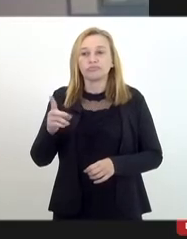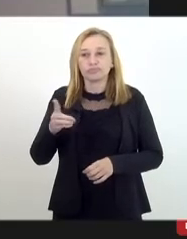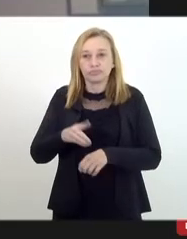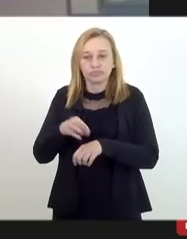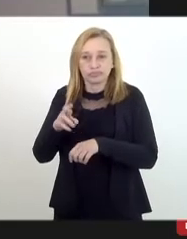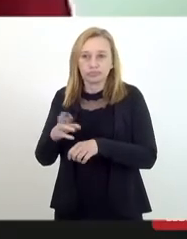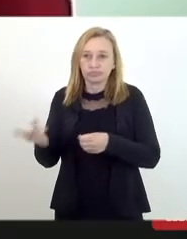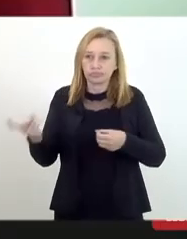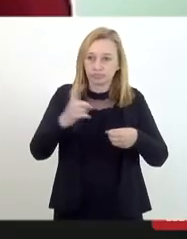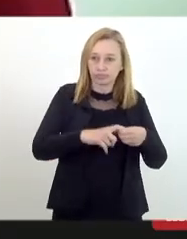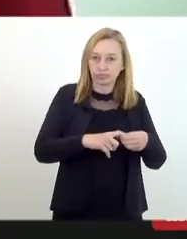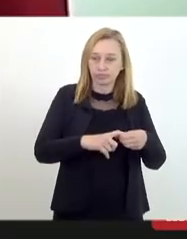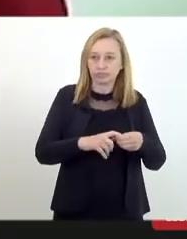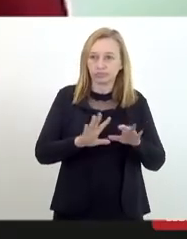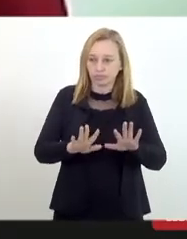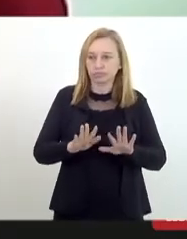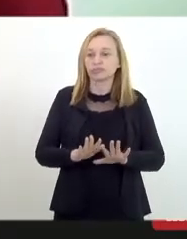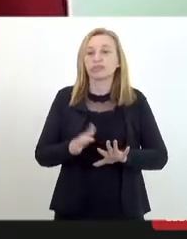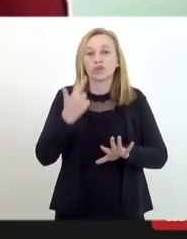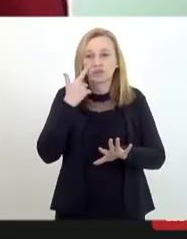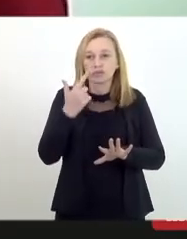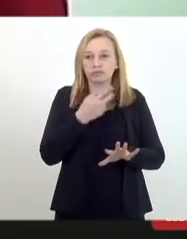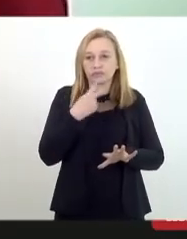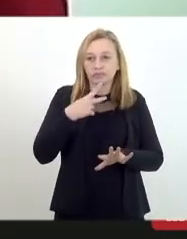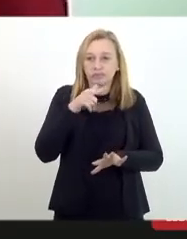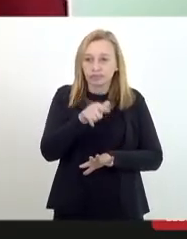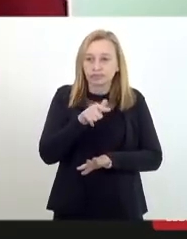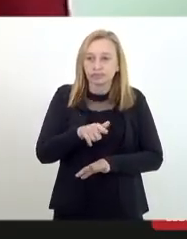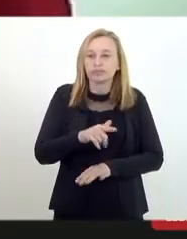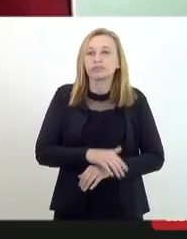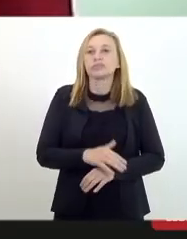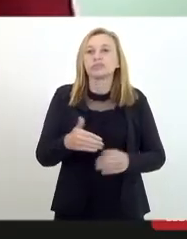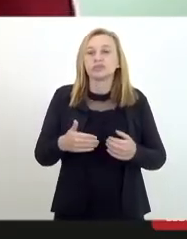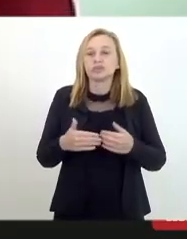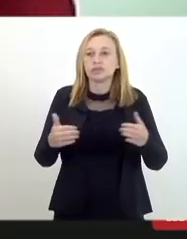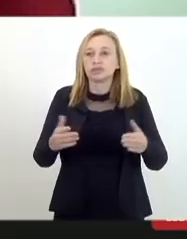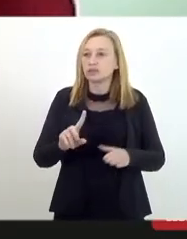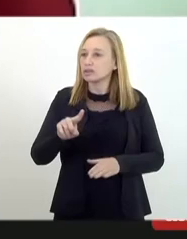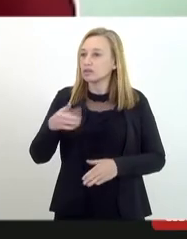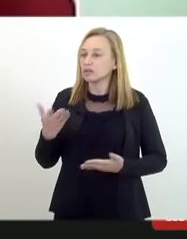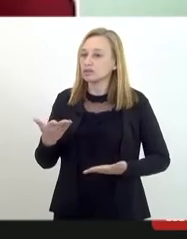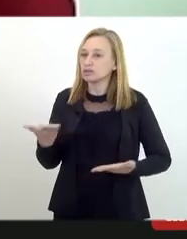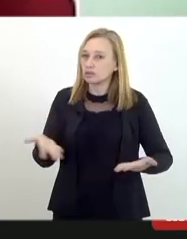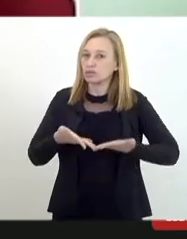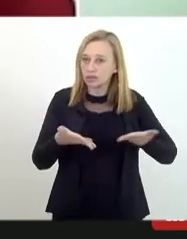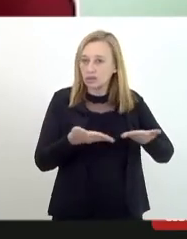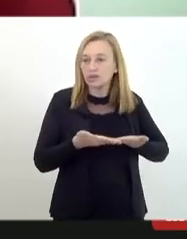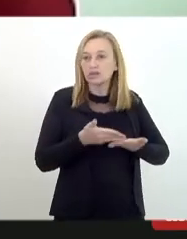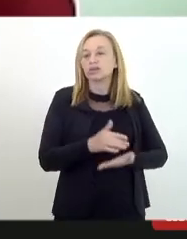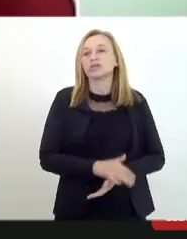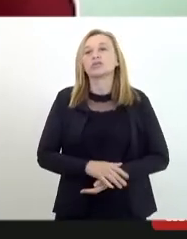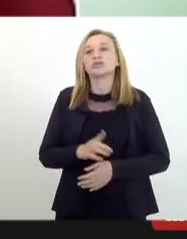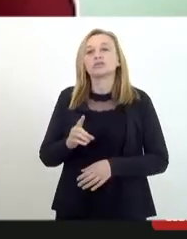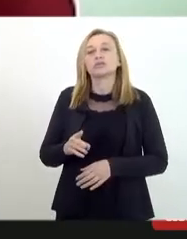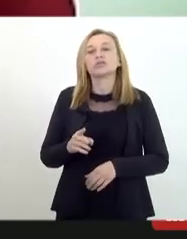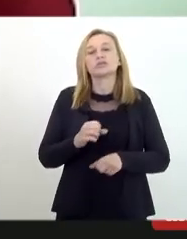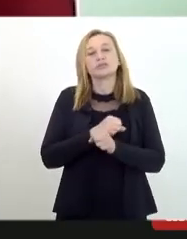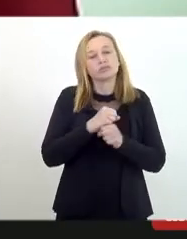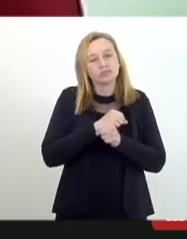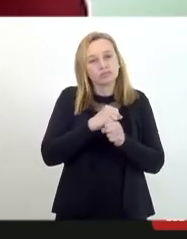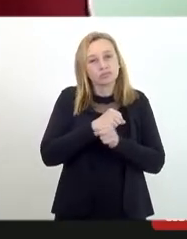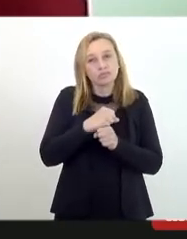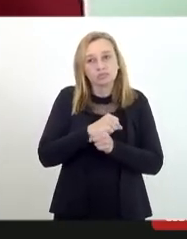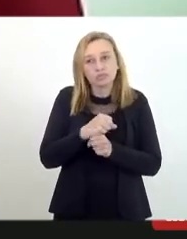imediatamente eu passo. Eu queria só fazer uma observação e já abrindo para os nossos deputados, que, durante muito tempo,